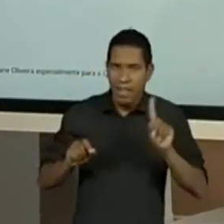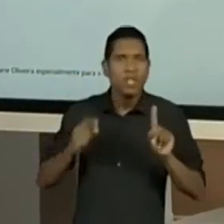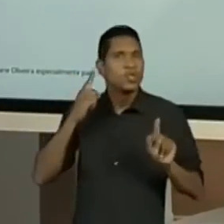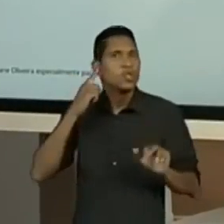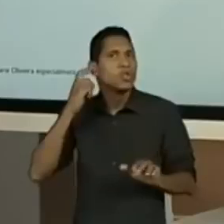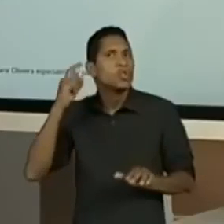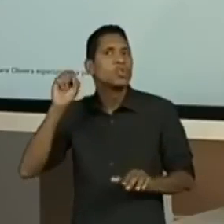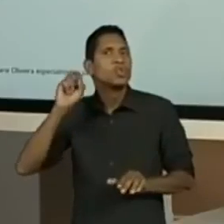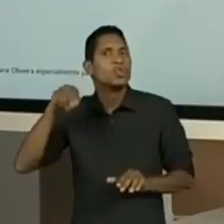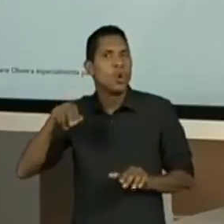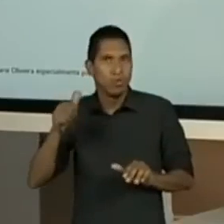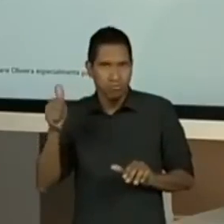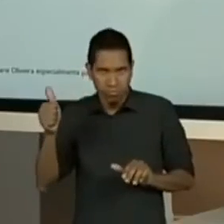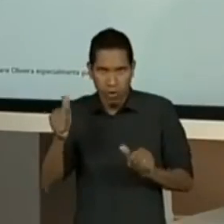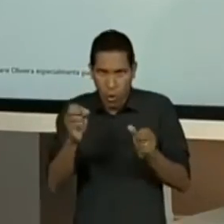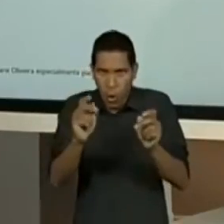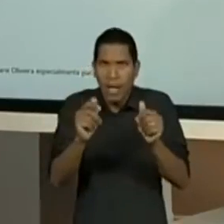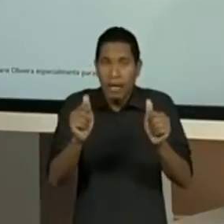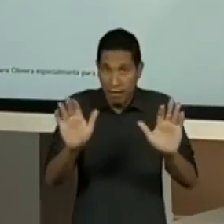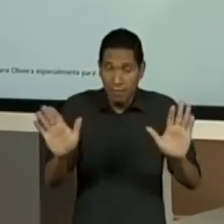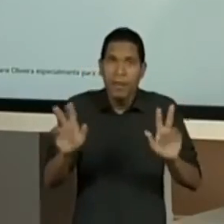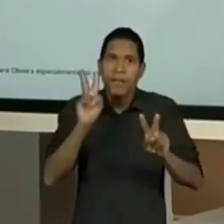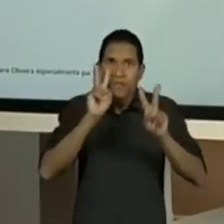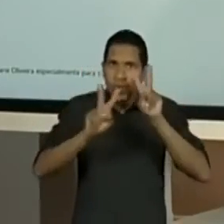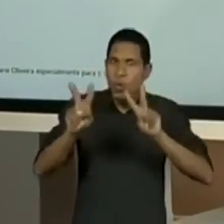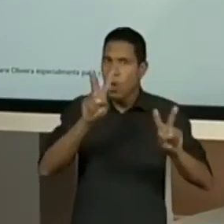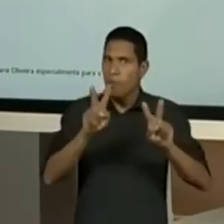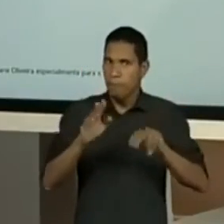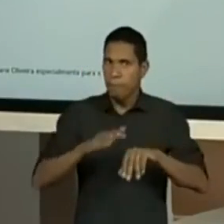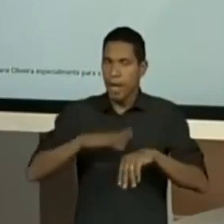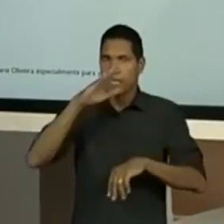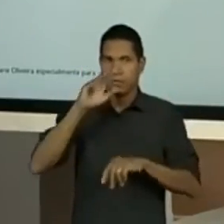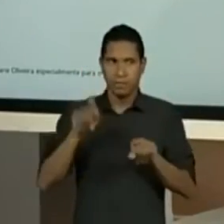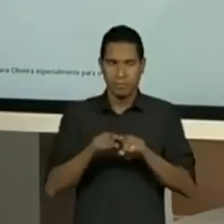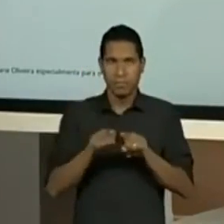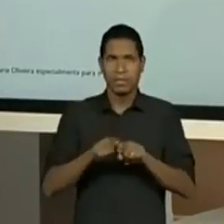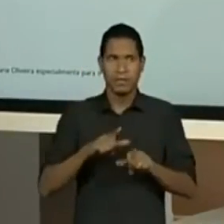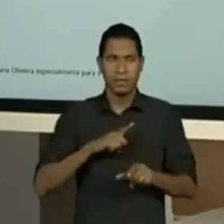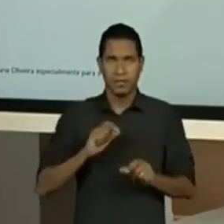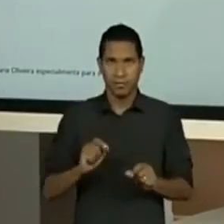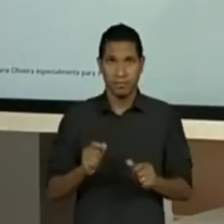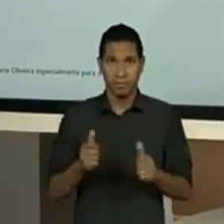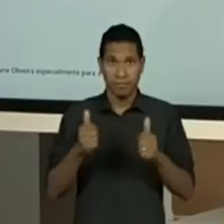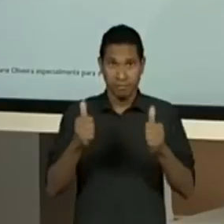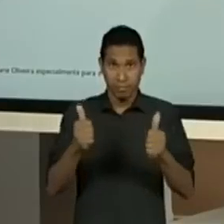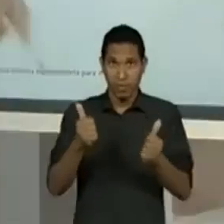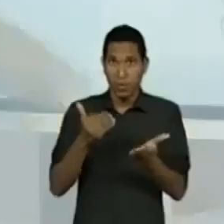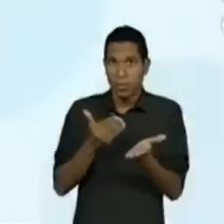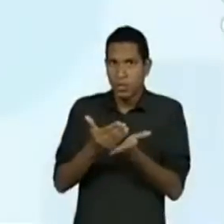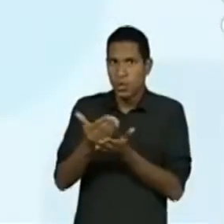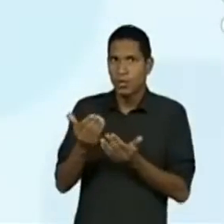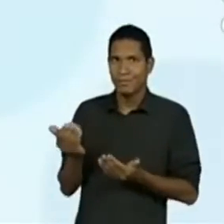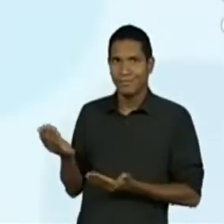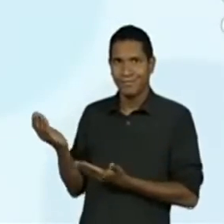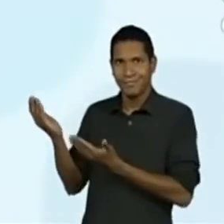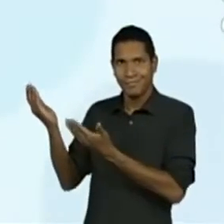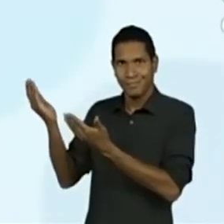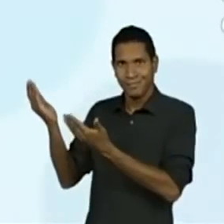Preparados? Desculpa, galerinha. E aí? Agora vamos lá? Um, dois, três e começando!